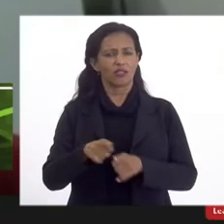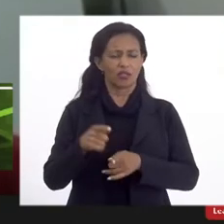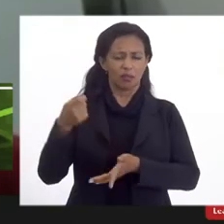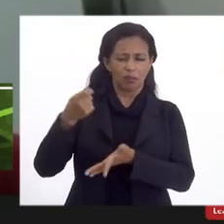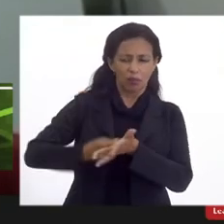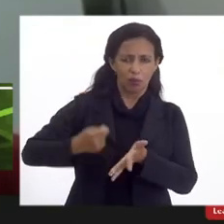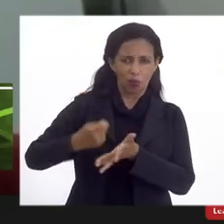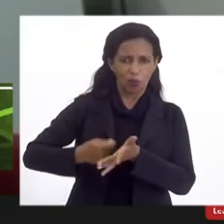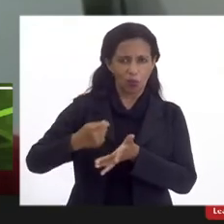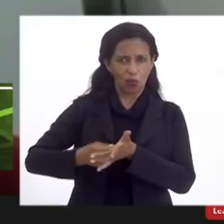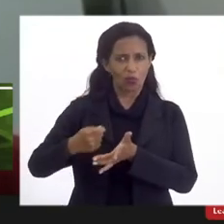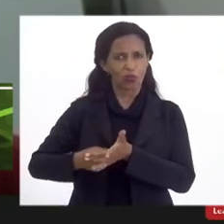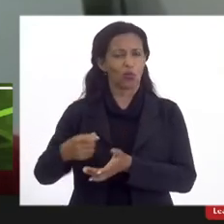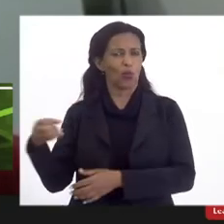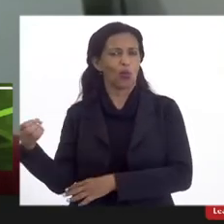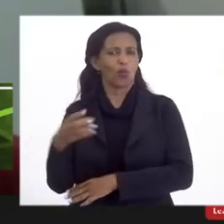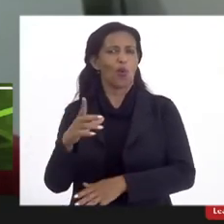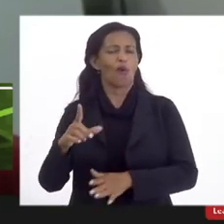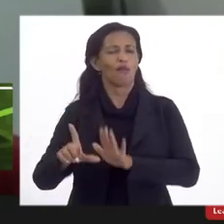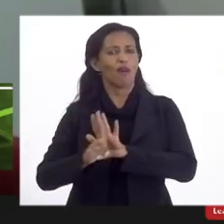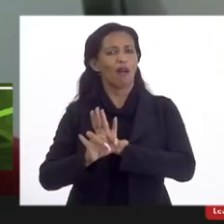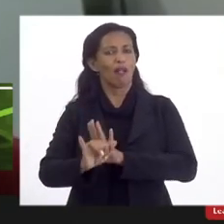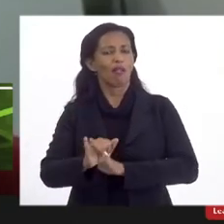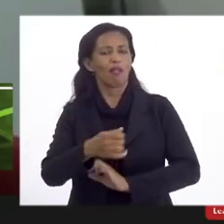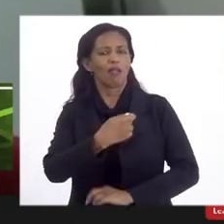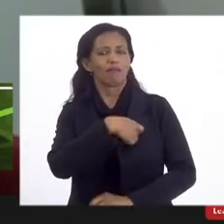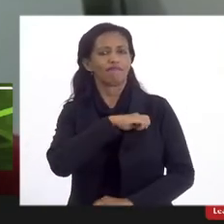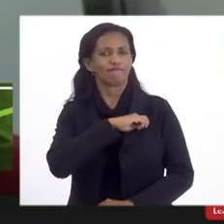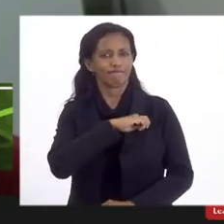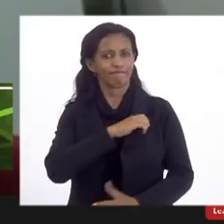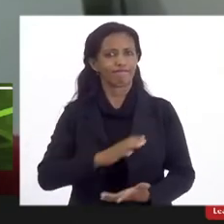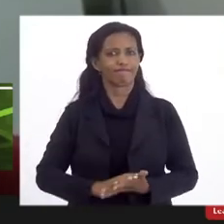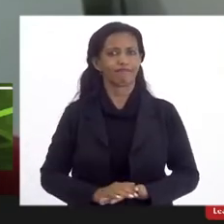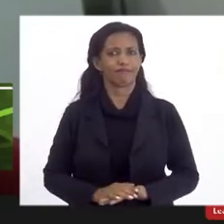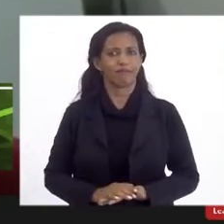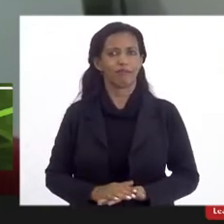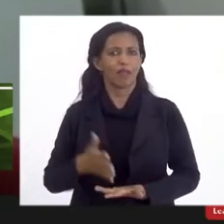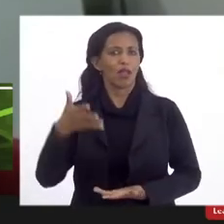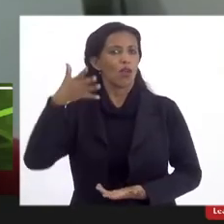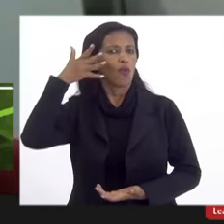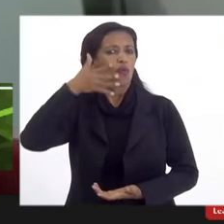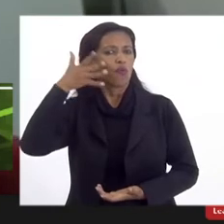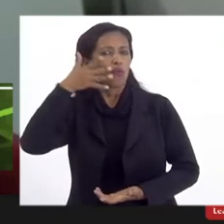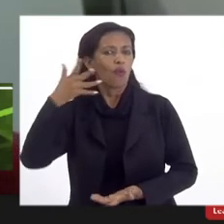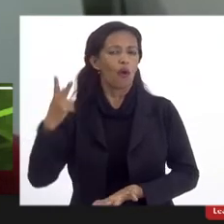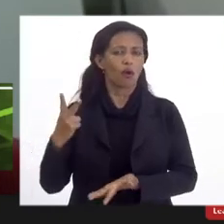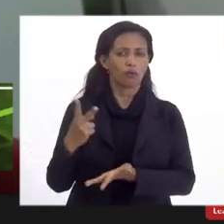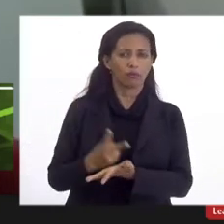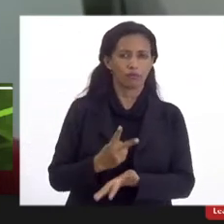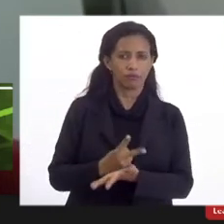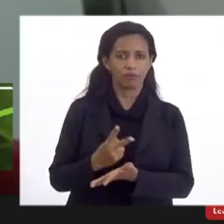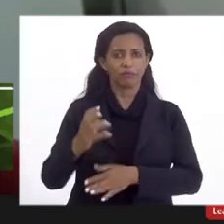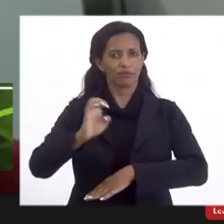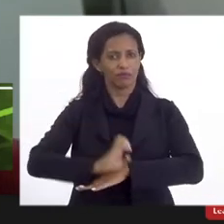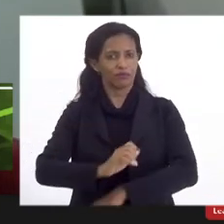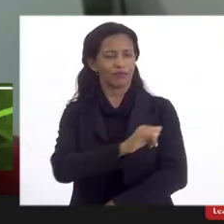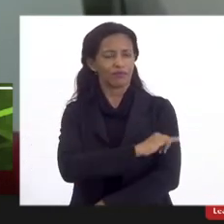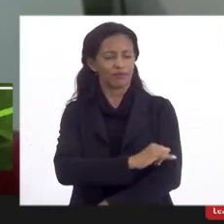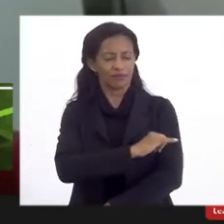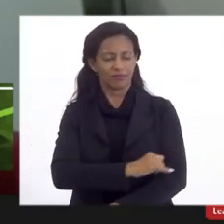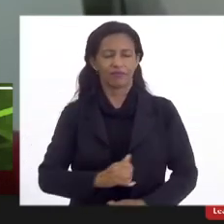dessa nova Lei do Regime de Recuperação Fiscal, o Fórum Permanente dos Servidores Públicos do Estado do Rio de Janeiro,